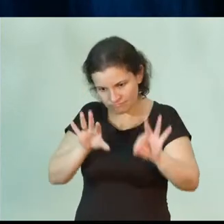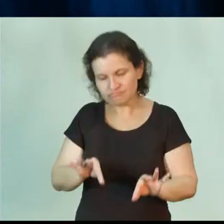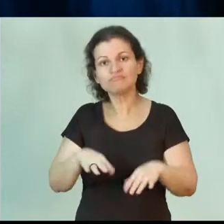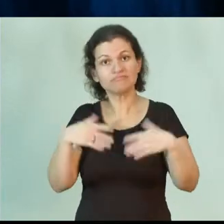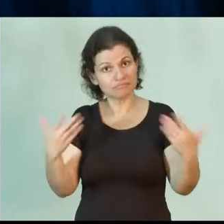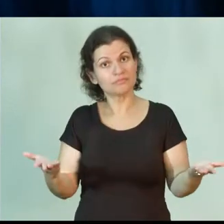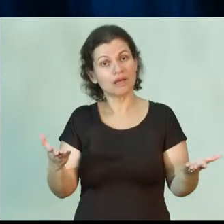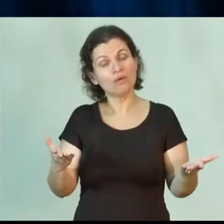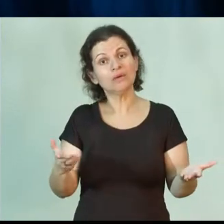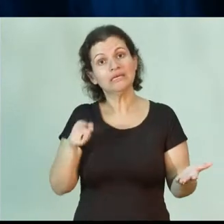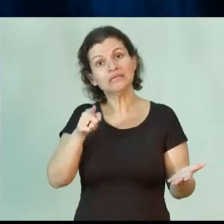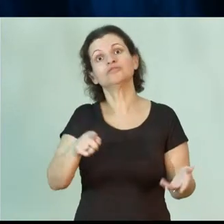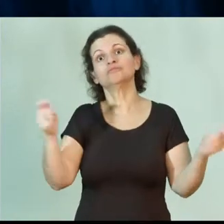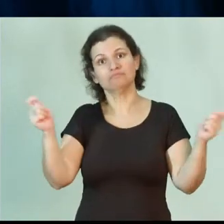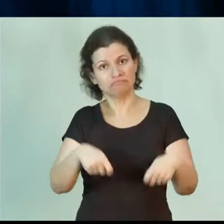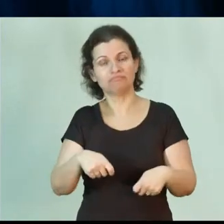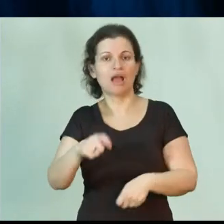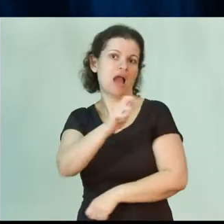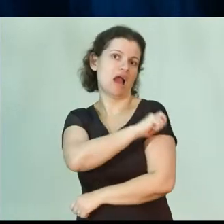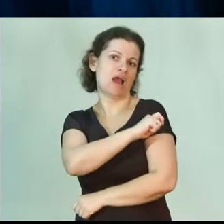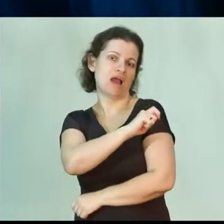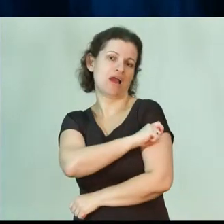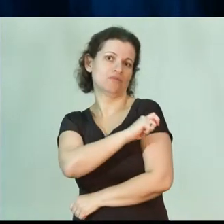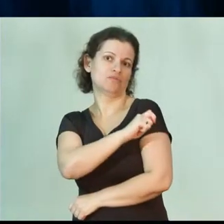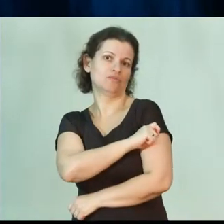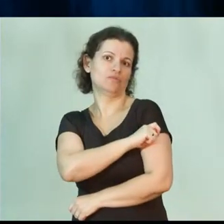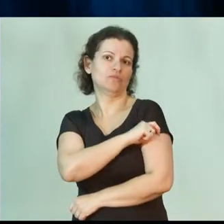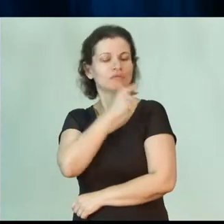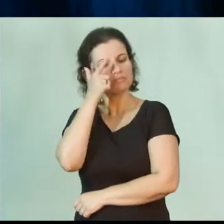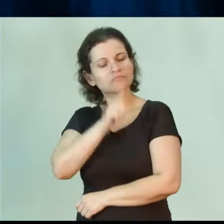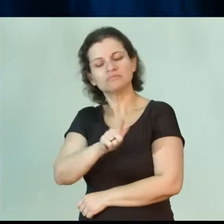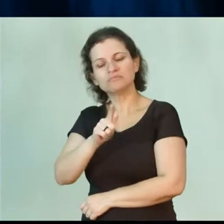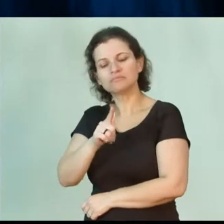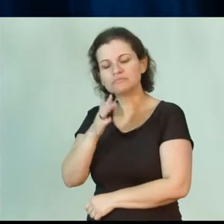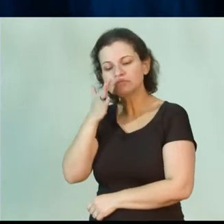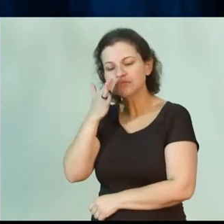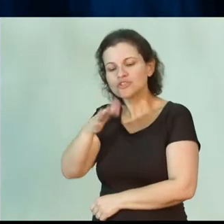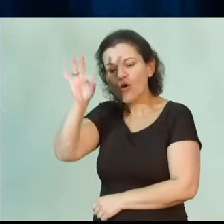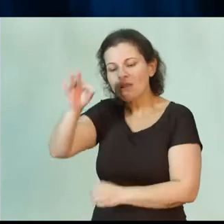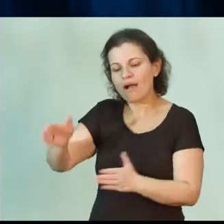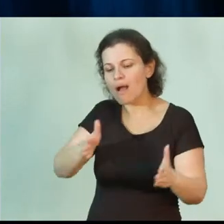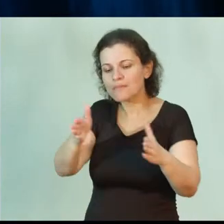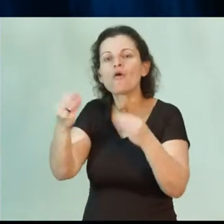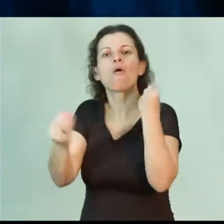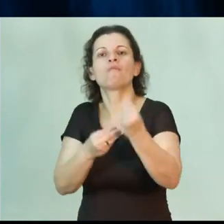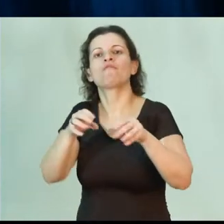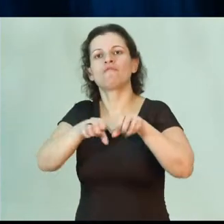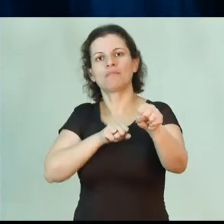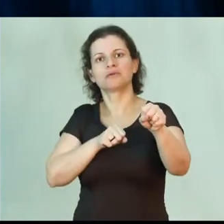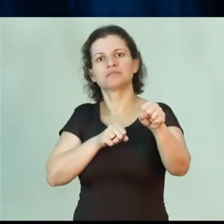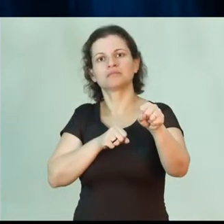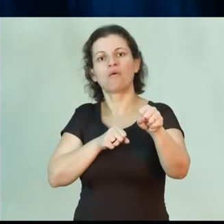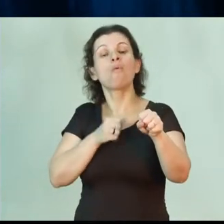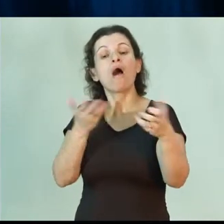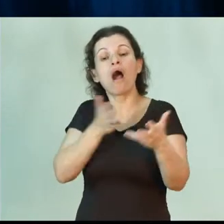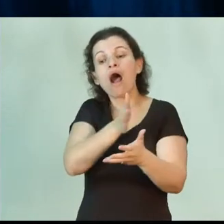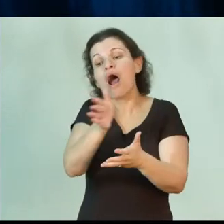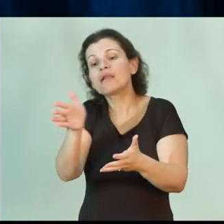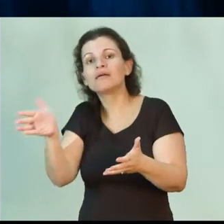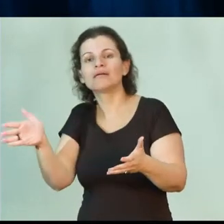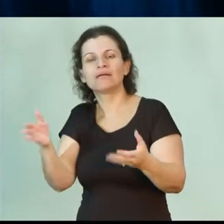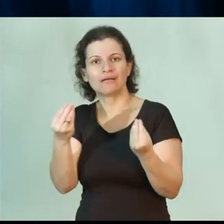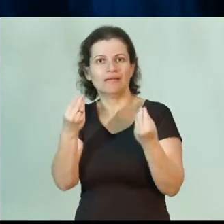Então, isso permite que o aluno defina o seu caminho de formação dentre as áreas